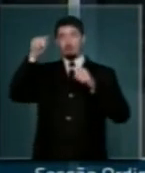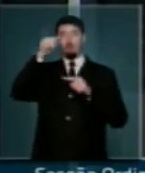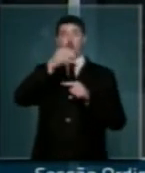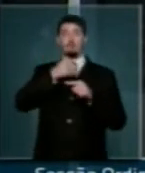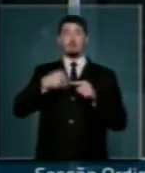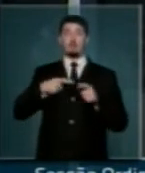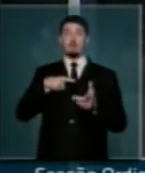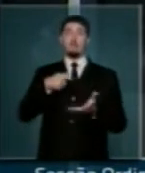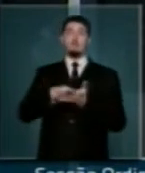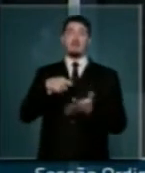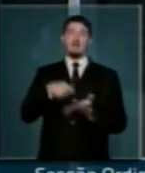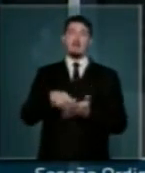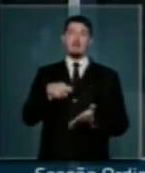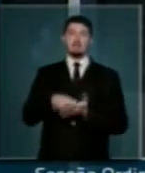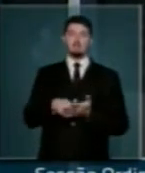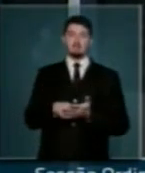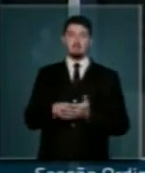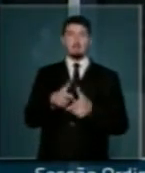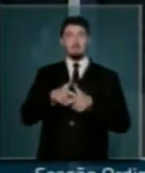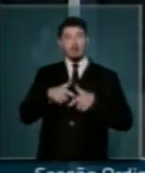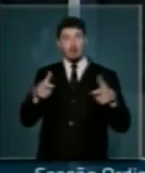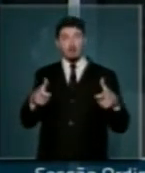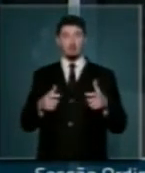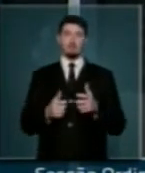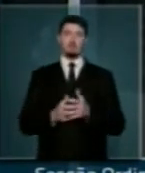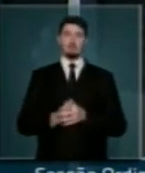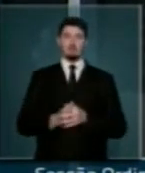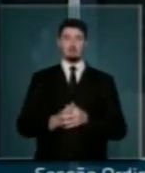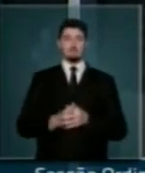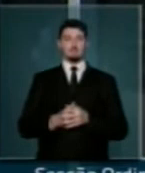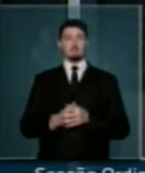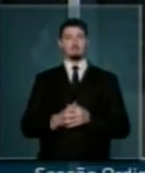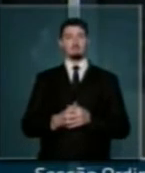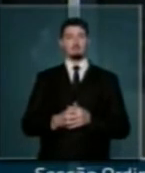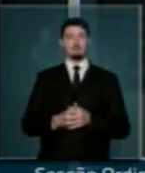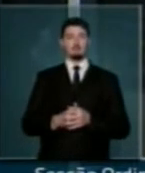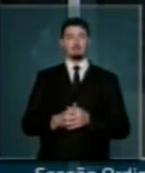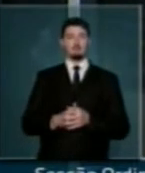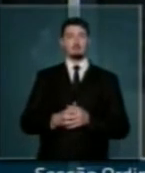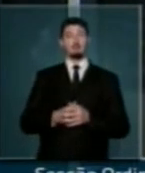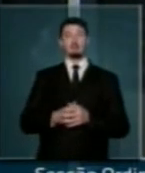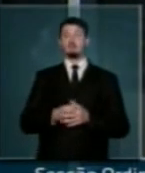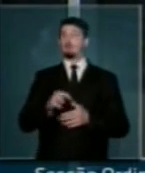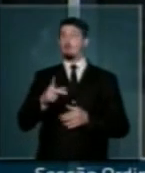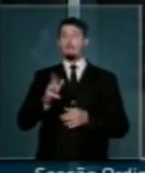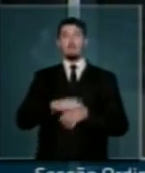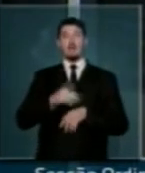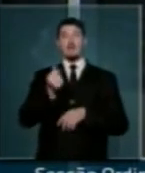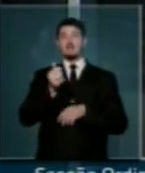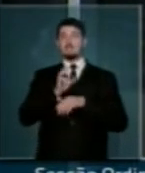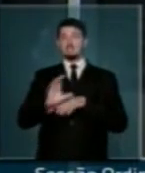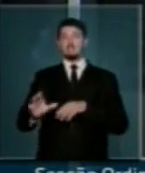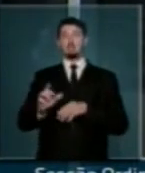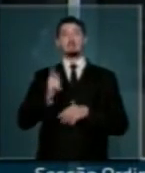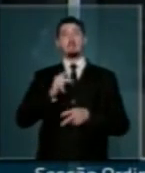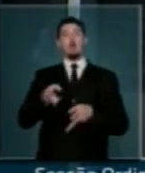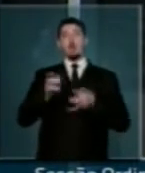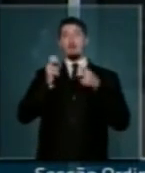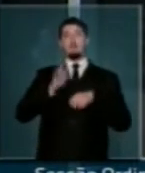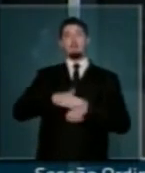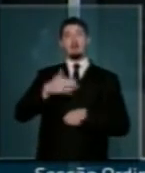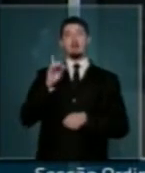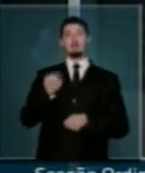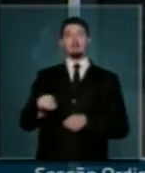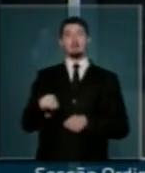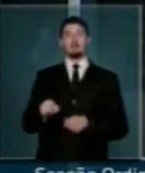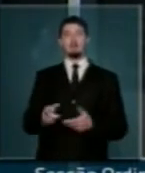parte das obrigações. E você vê que a maior parte das obrigações não se traduz em mais receita, e tem muito mais cobrança. E